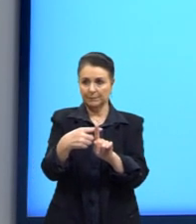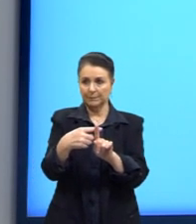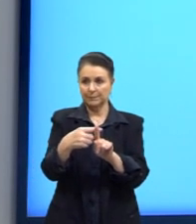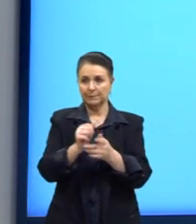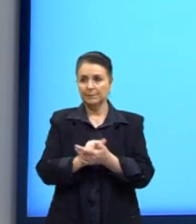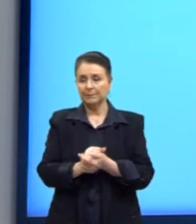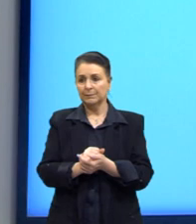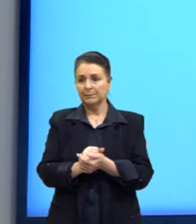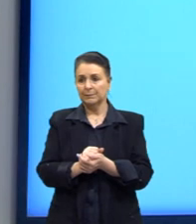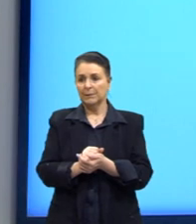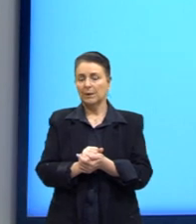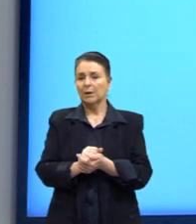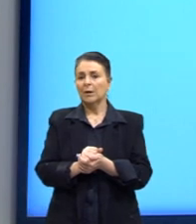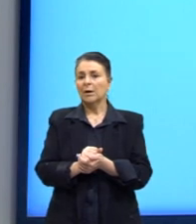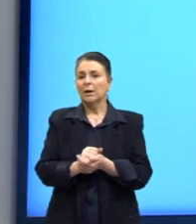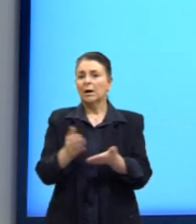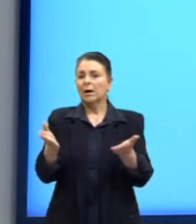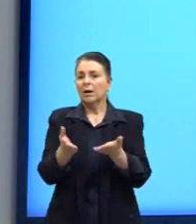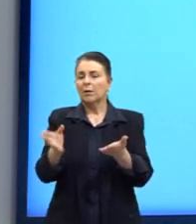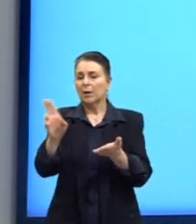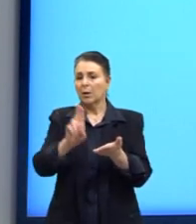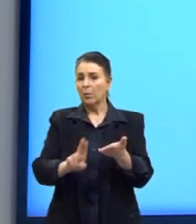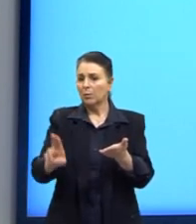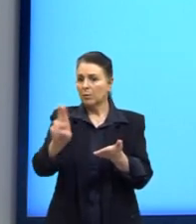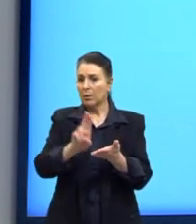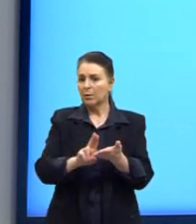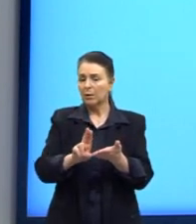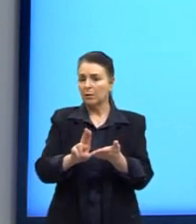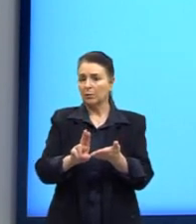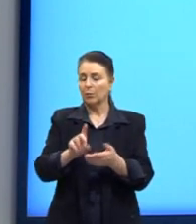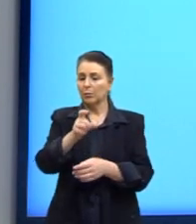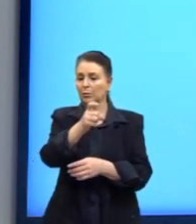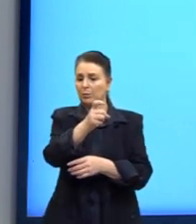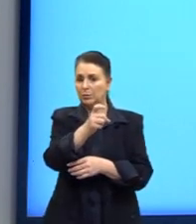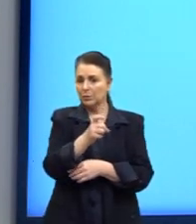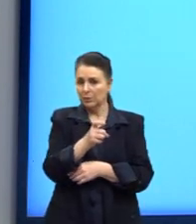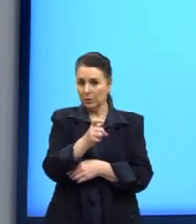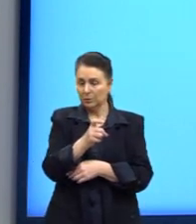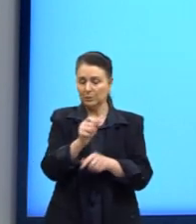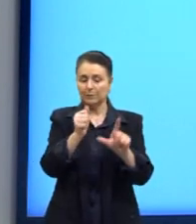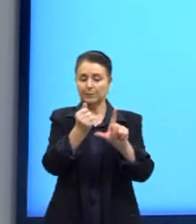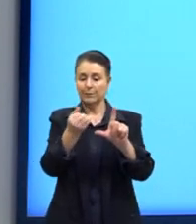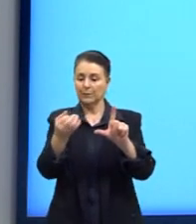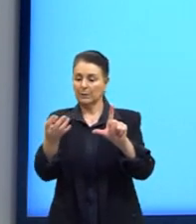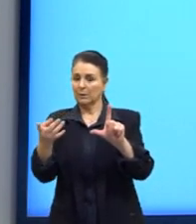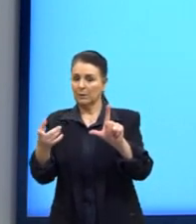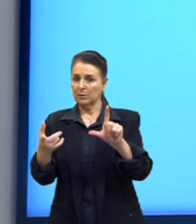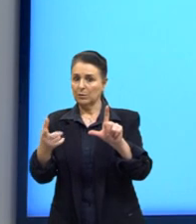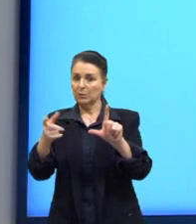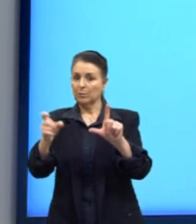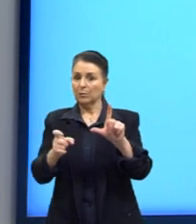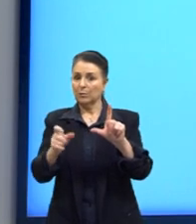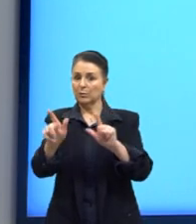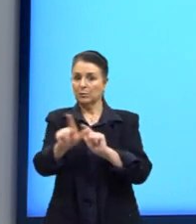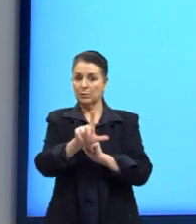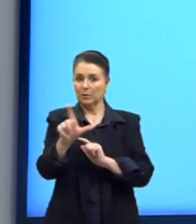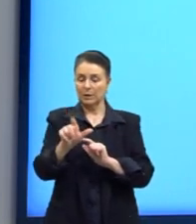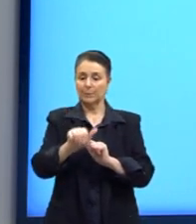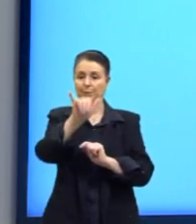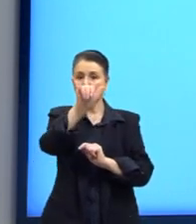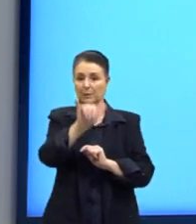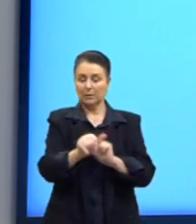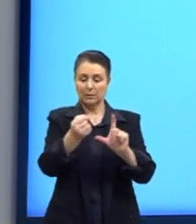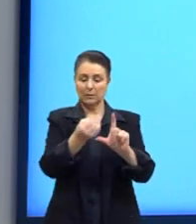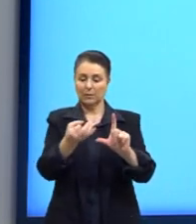com base nos valores de x igual ao logaritmo de r e y igual ao